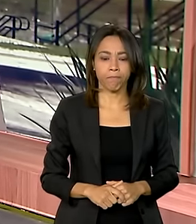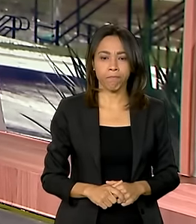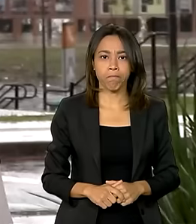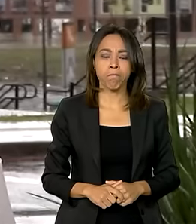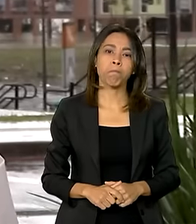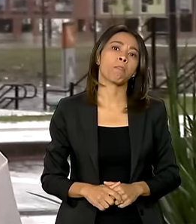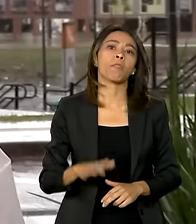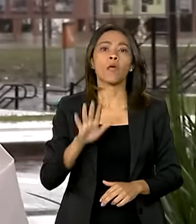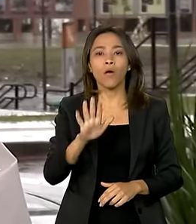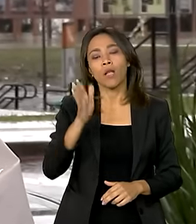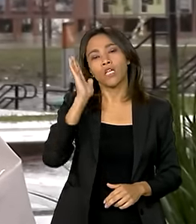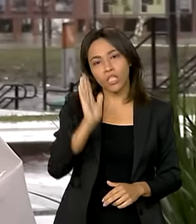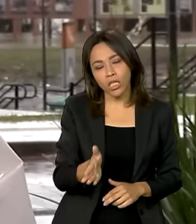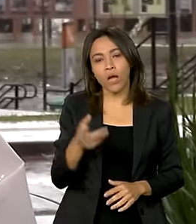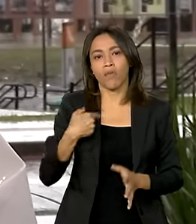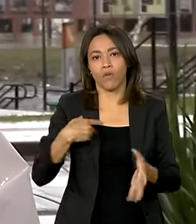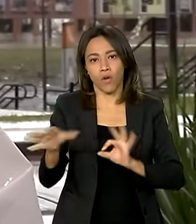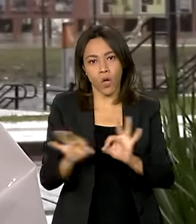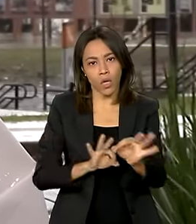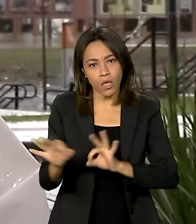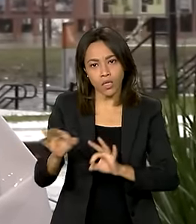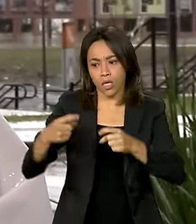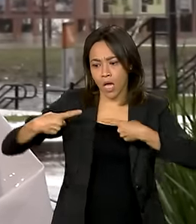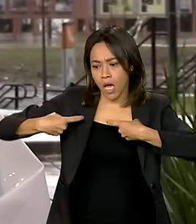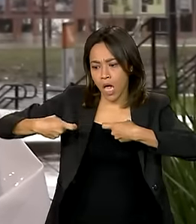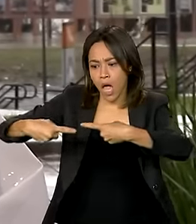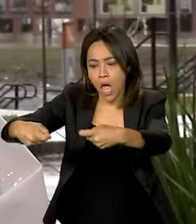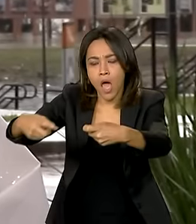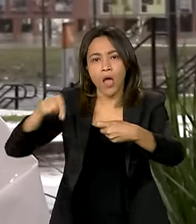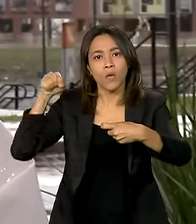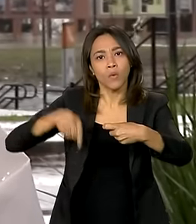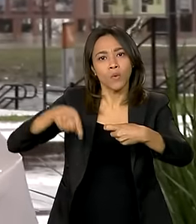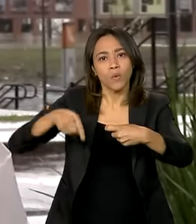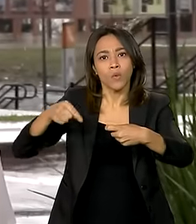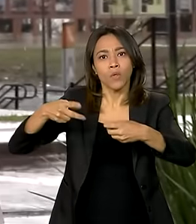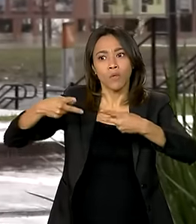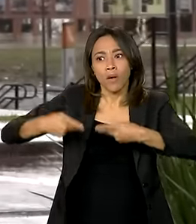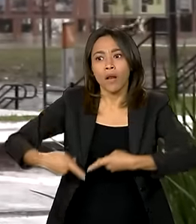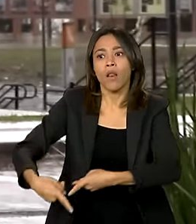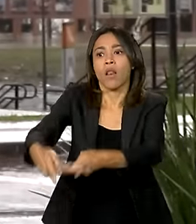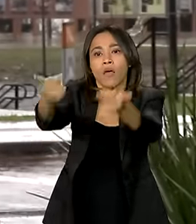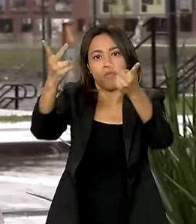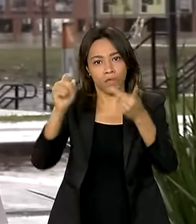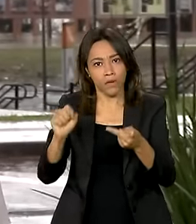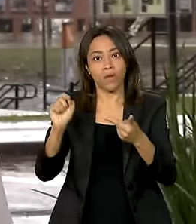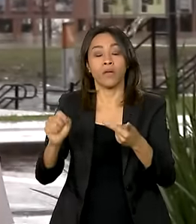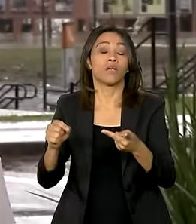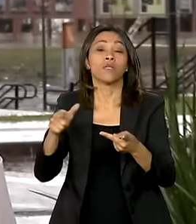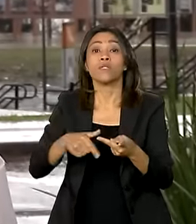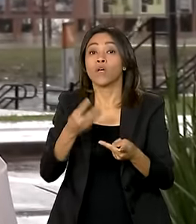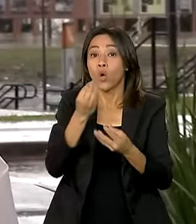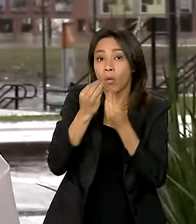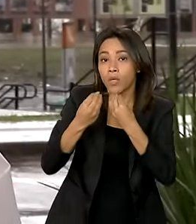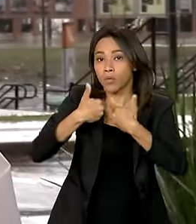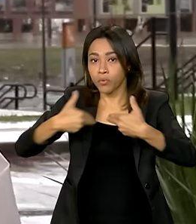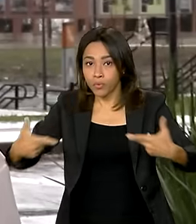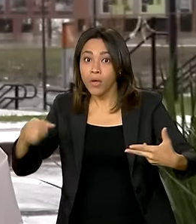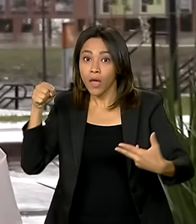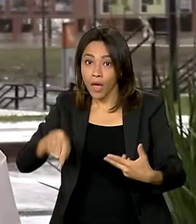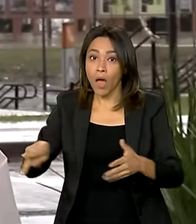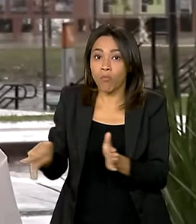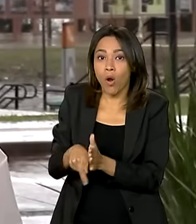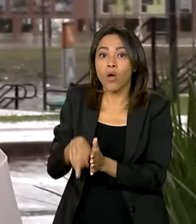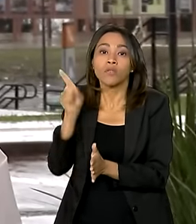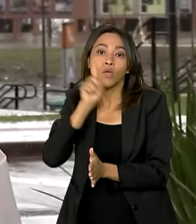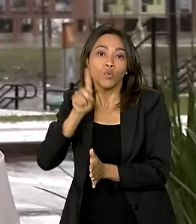Olha, Vanessa, foi montada uma verdadeira operação de guerra para transferência em alto mar desses donativos do navio norte-americano